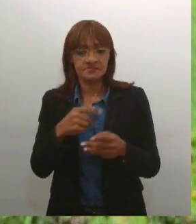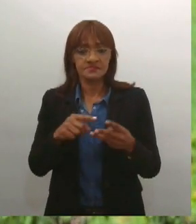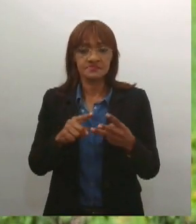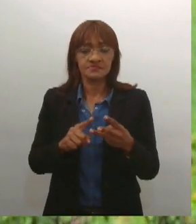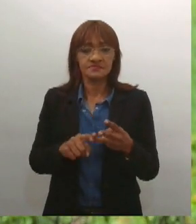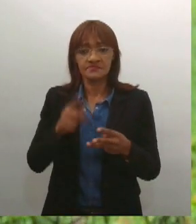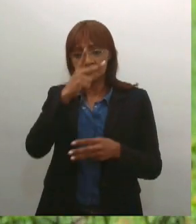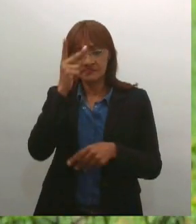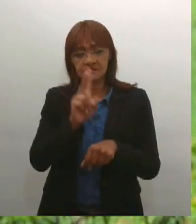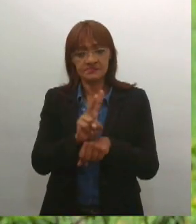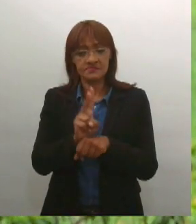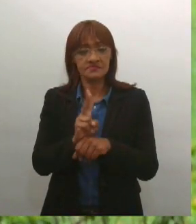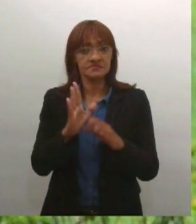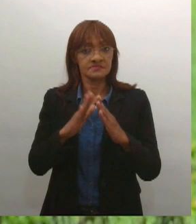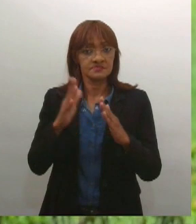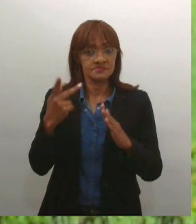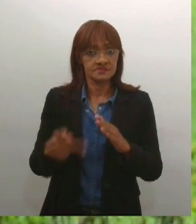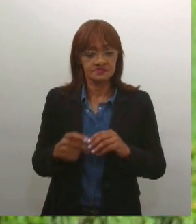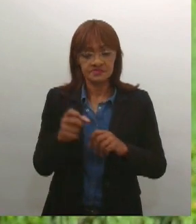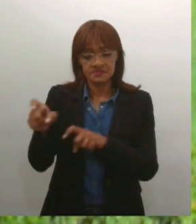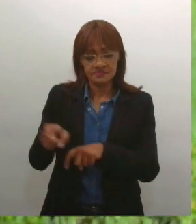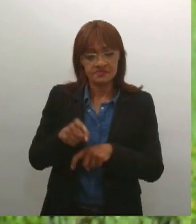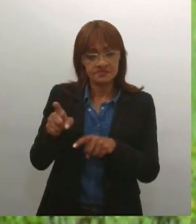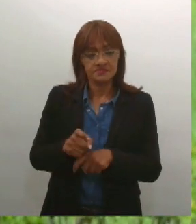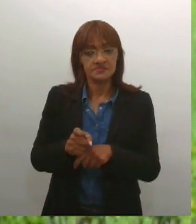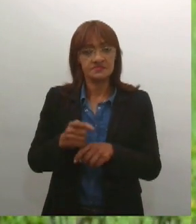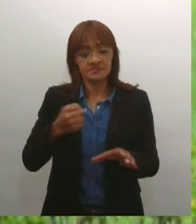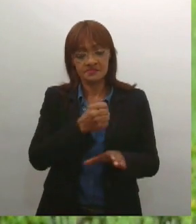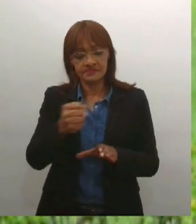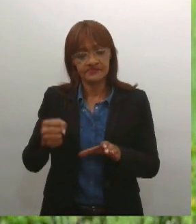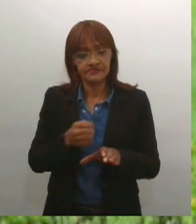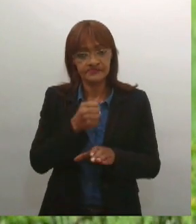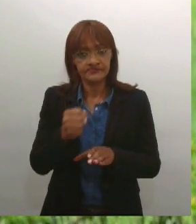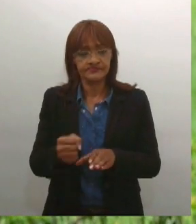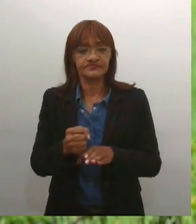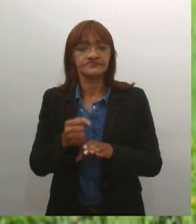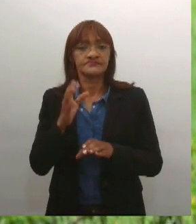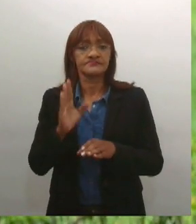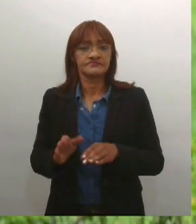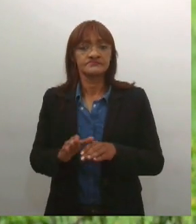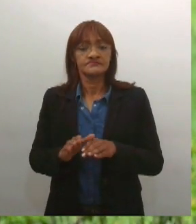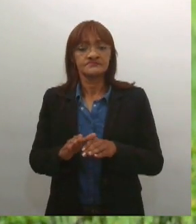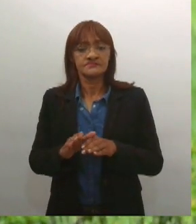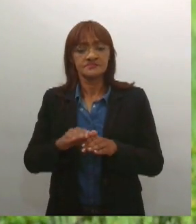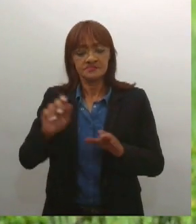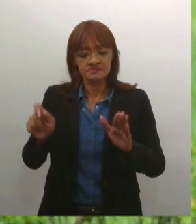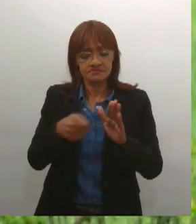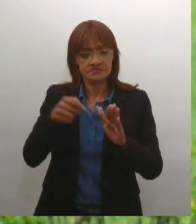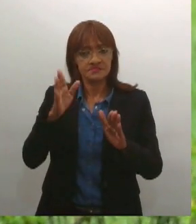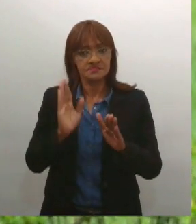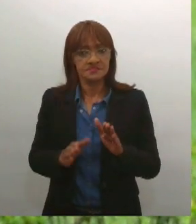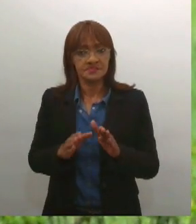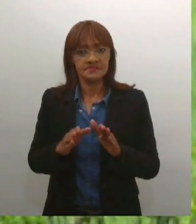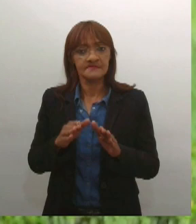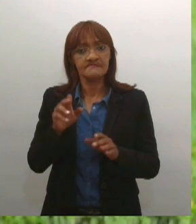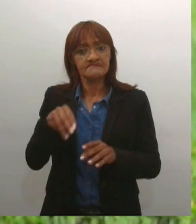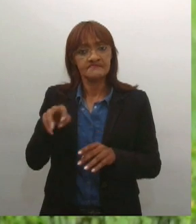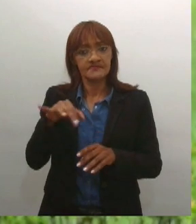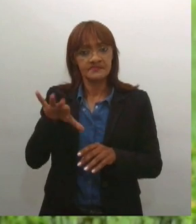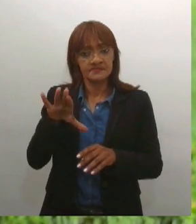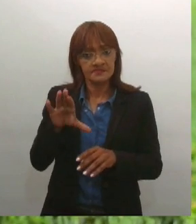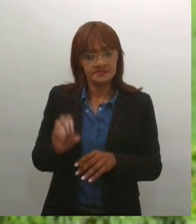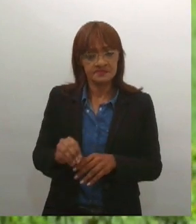confeiteiro, estofador de imóveis, macineiro, mecânico a diesel, operador de